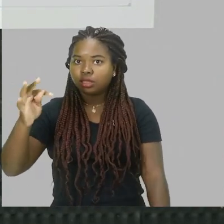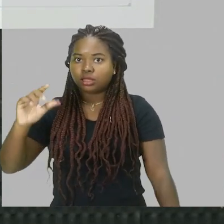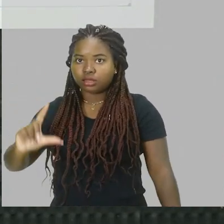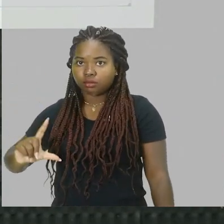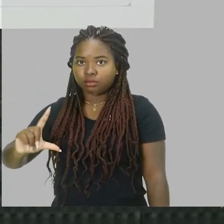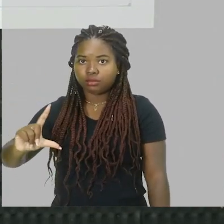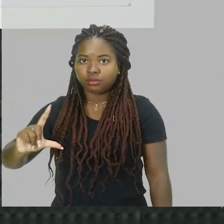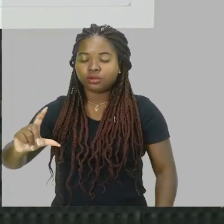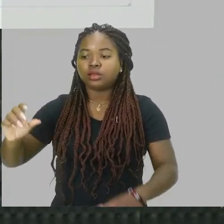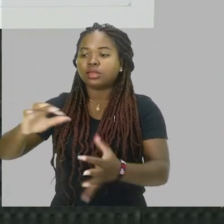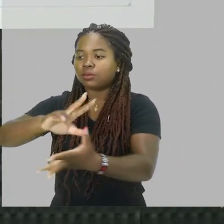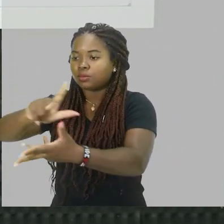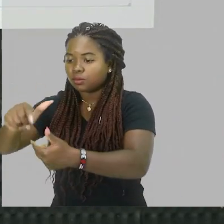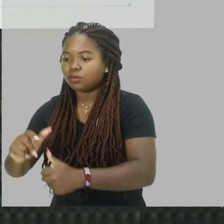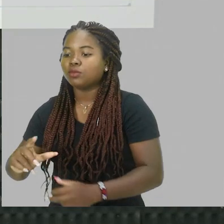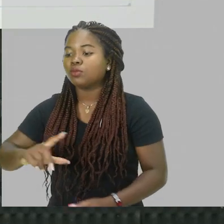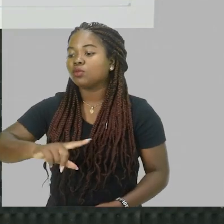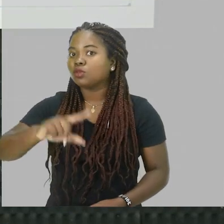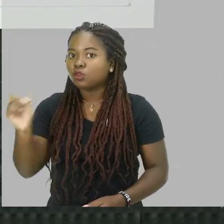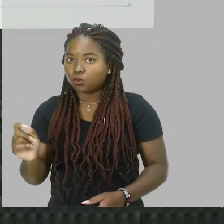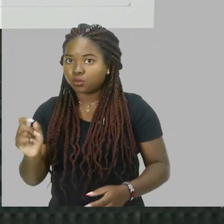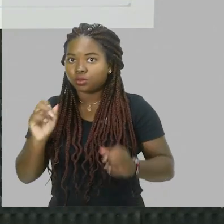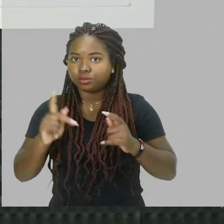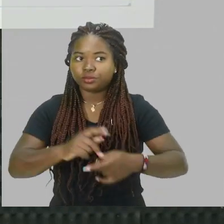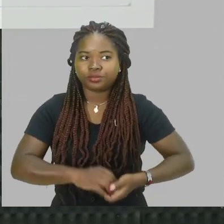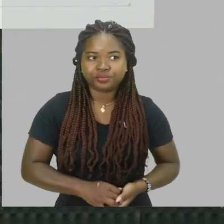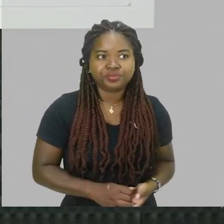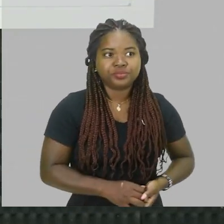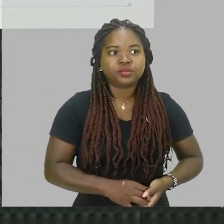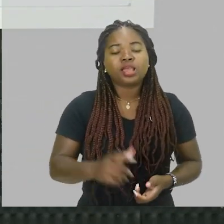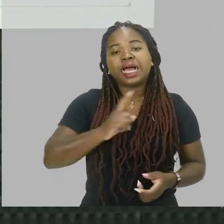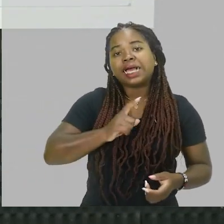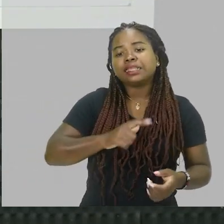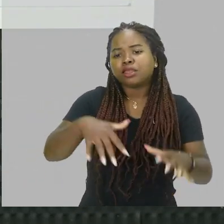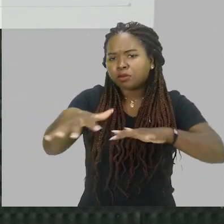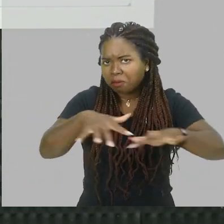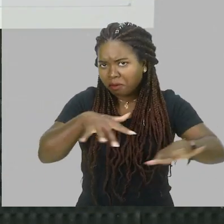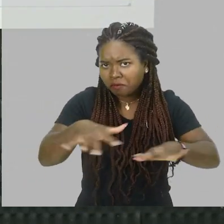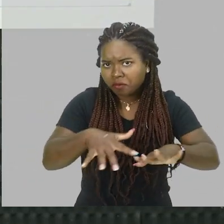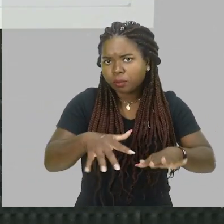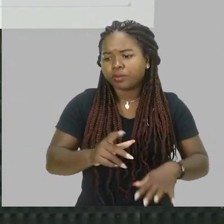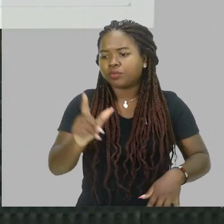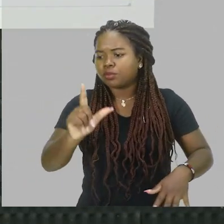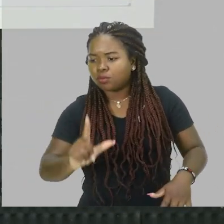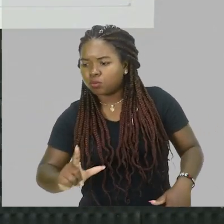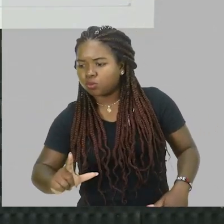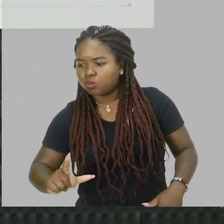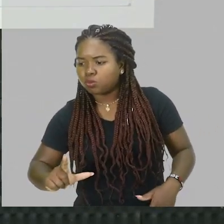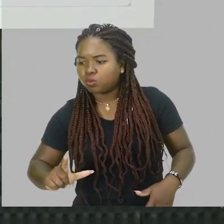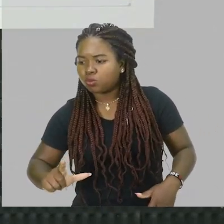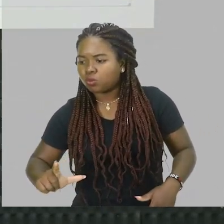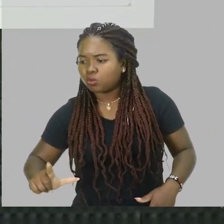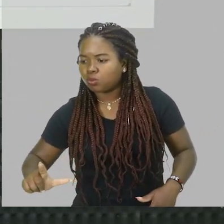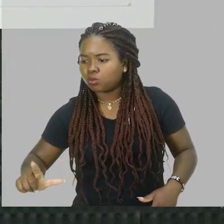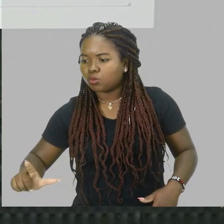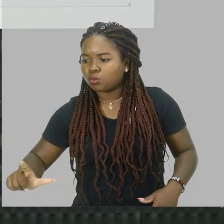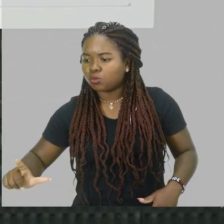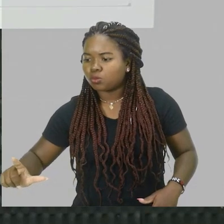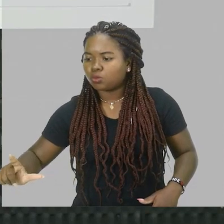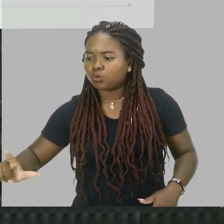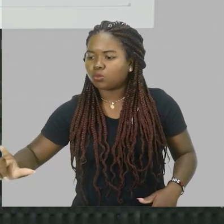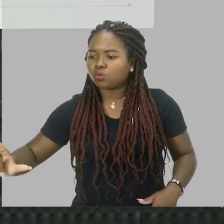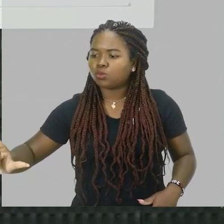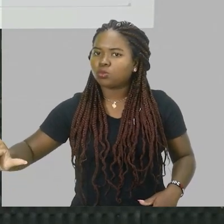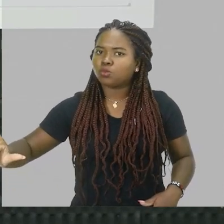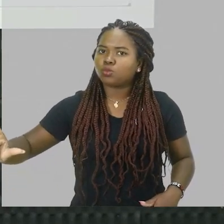ela vai fazer o seu movimento aqui, tá ok? E ela também vai continuar recebendo aí esses